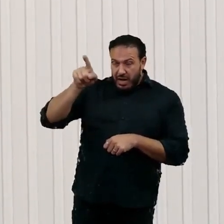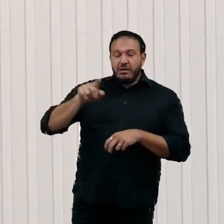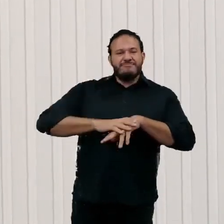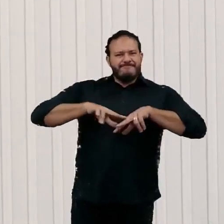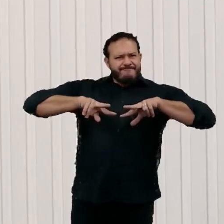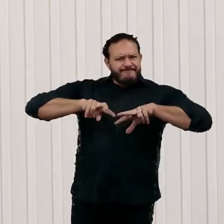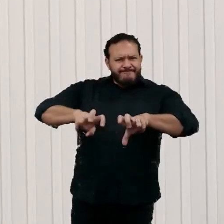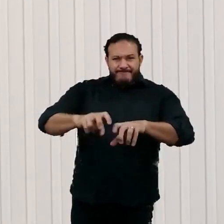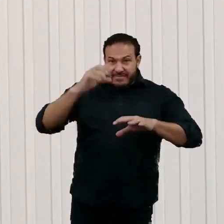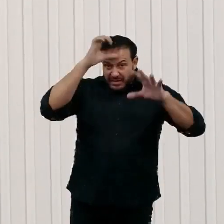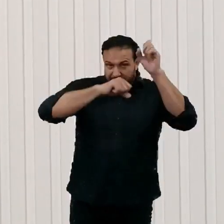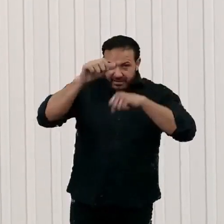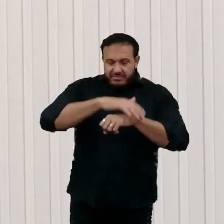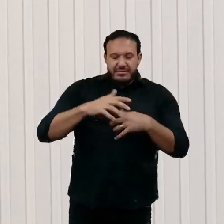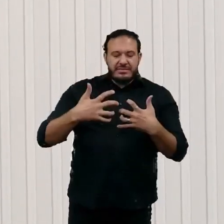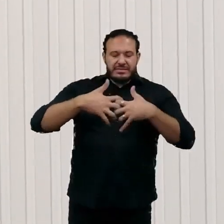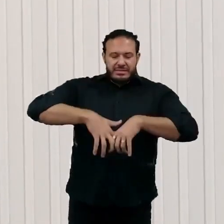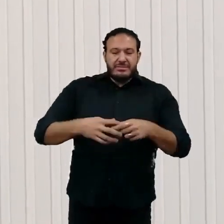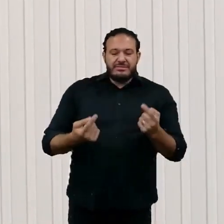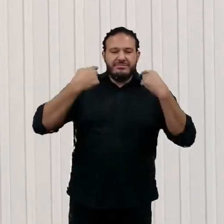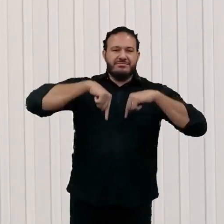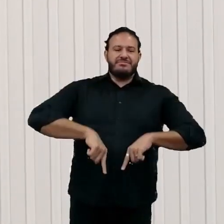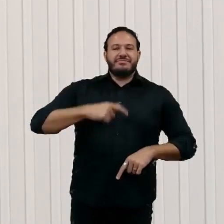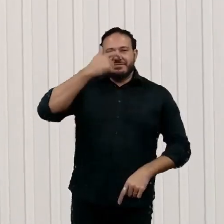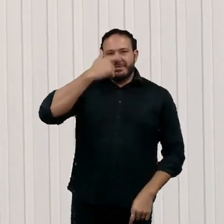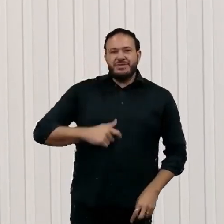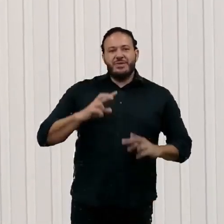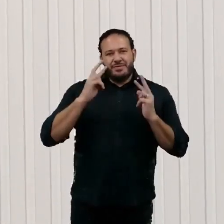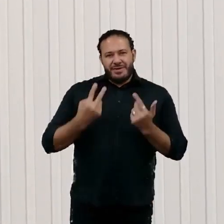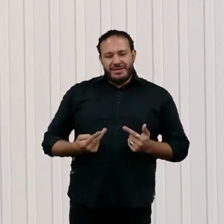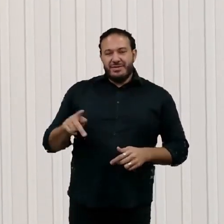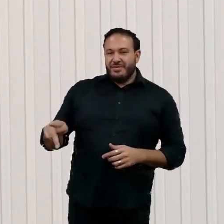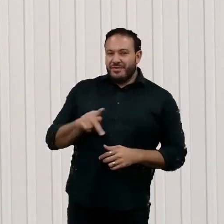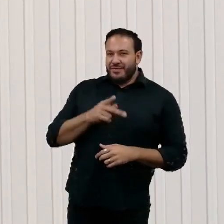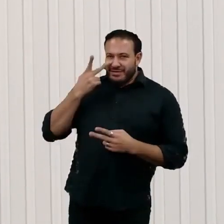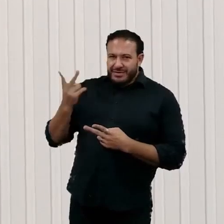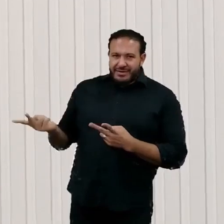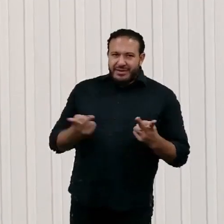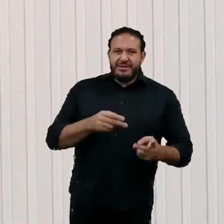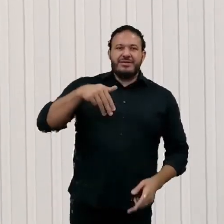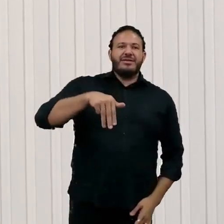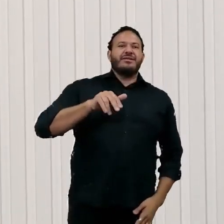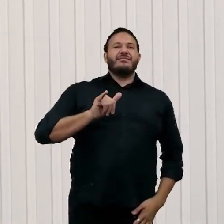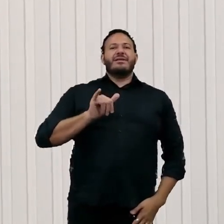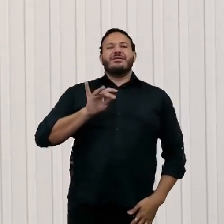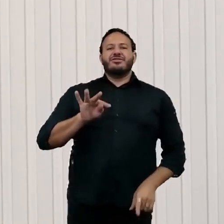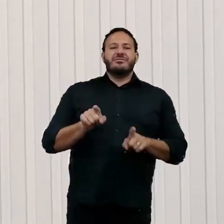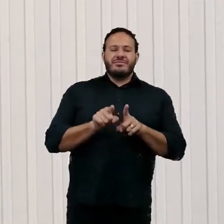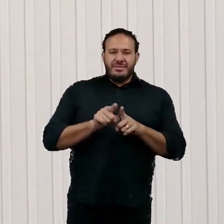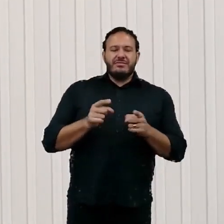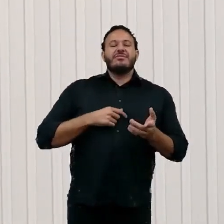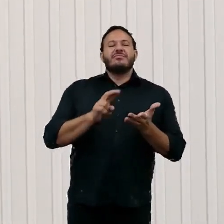Máquina mais Aprendizado Humano. Ele é professor visitante no MIT e na Universidade de Wharton, na